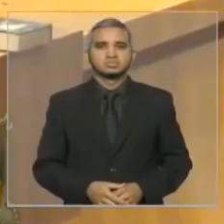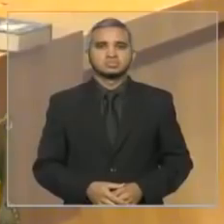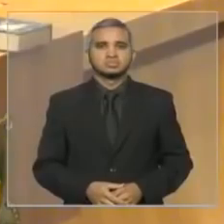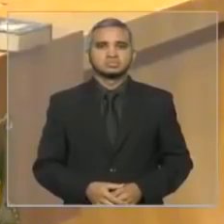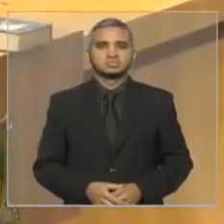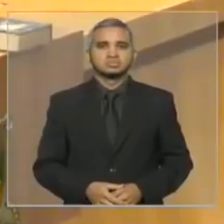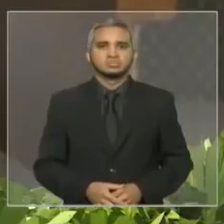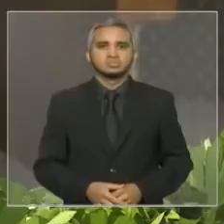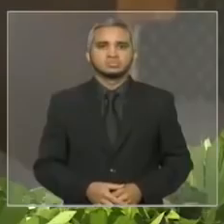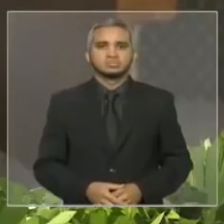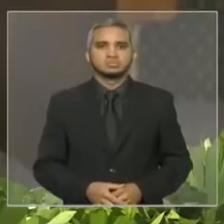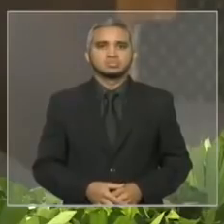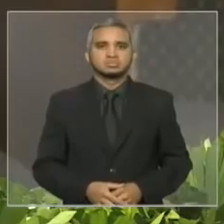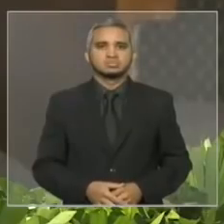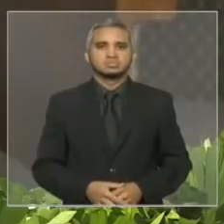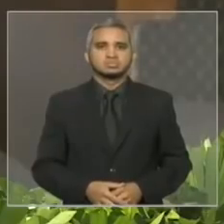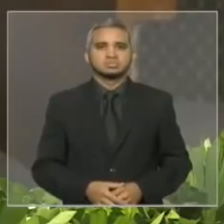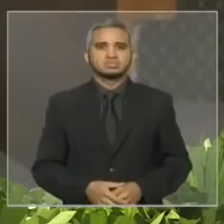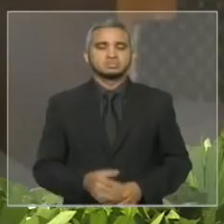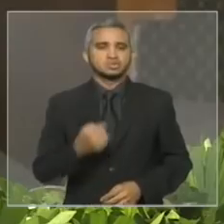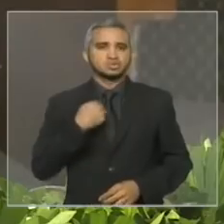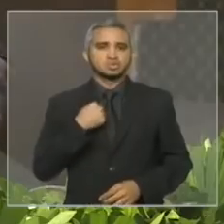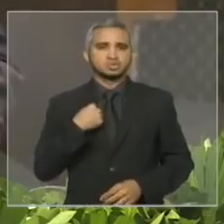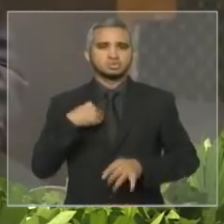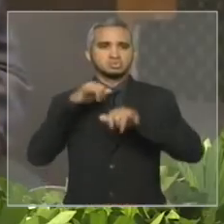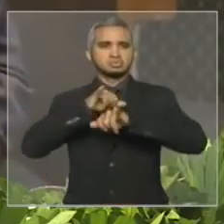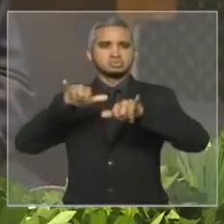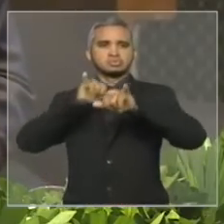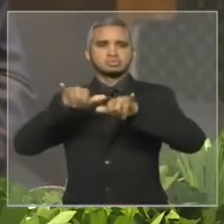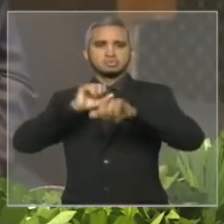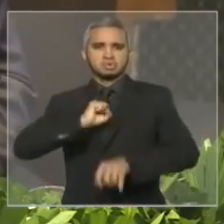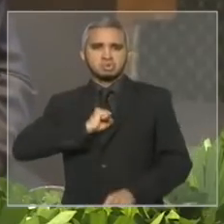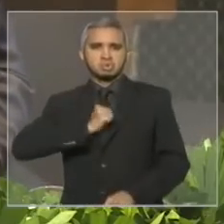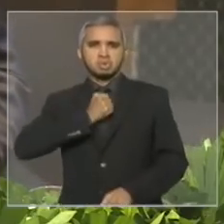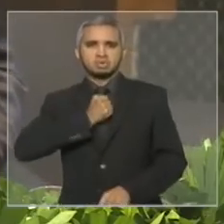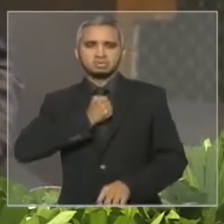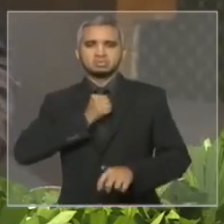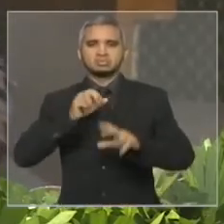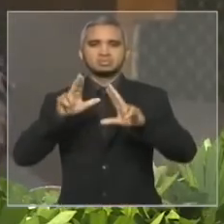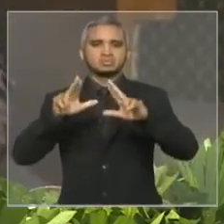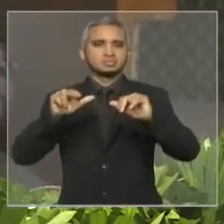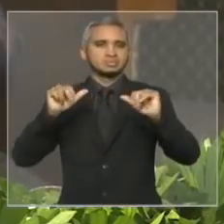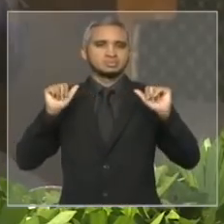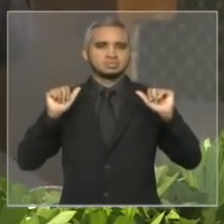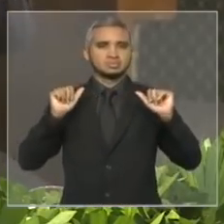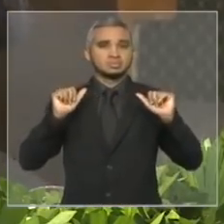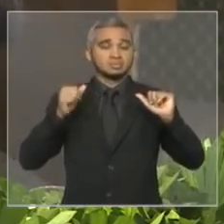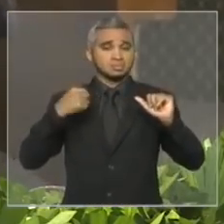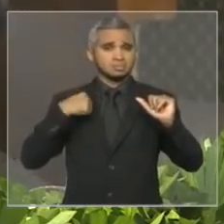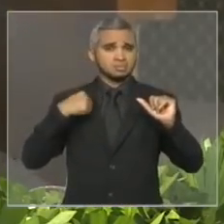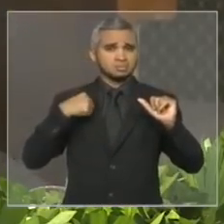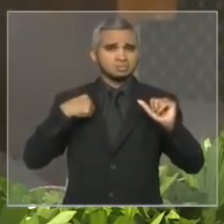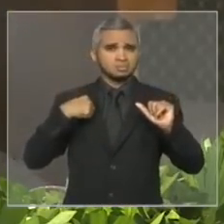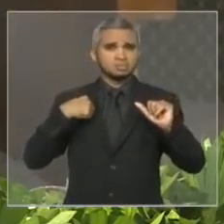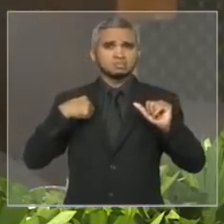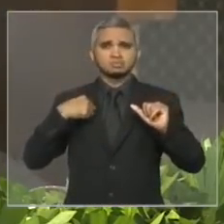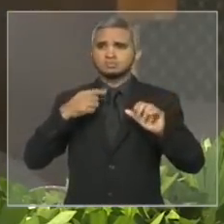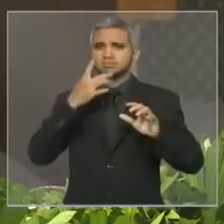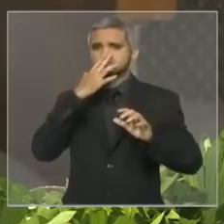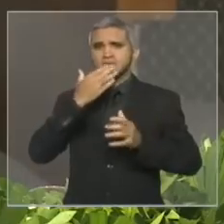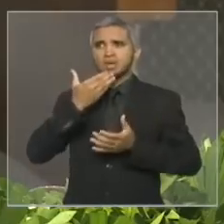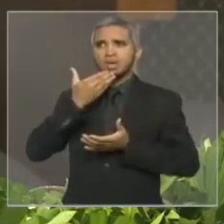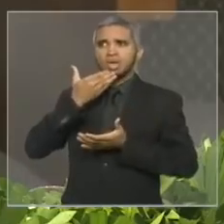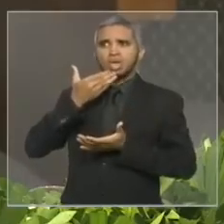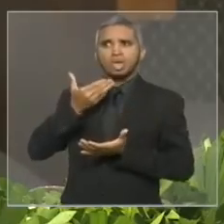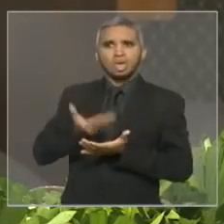não sou daqueles que praticam o ódio me espanto e me horrorizo com o ódio que jorra dos